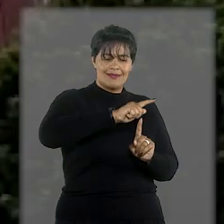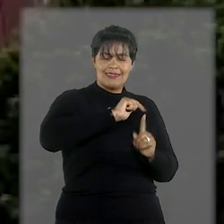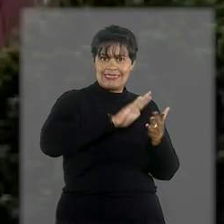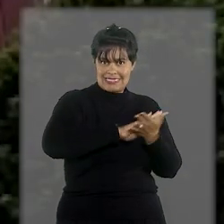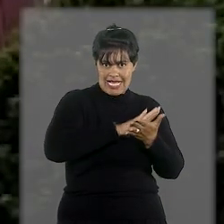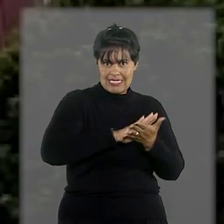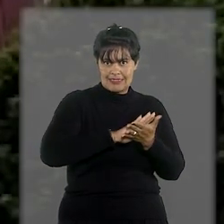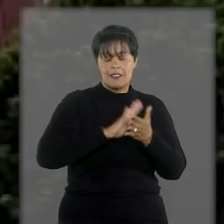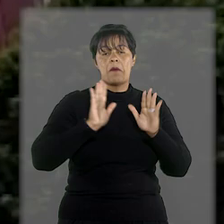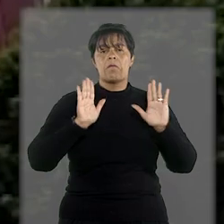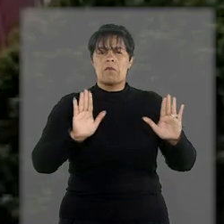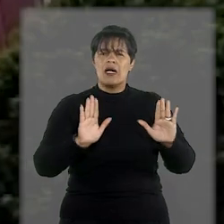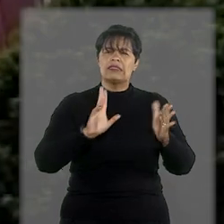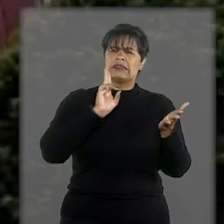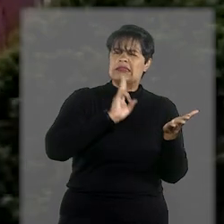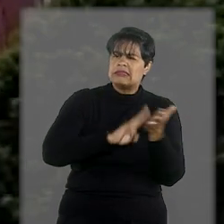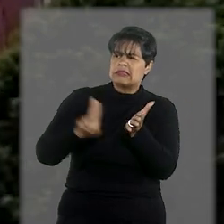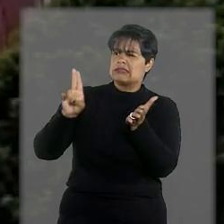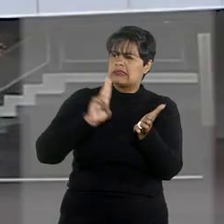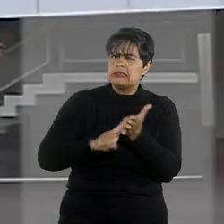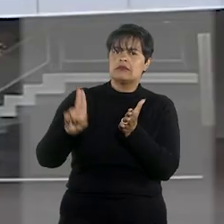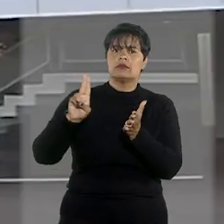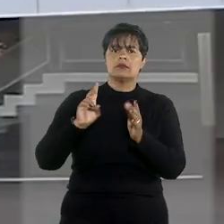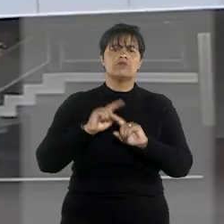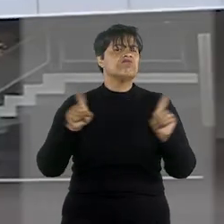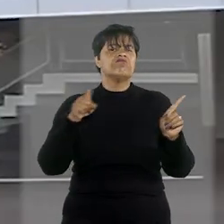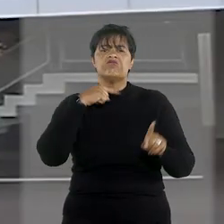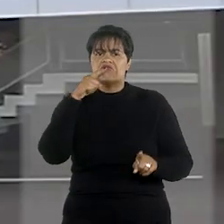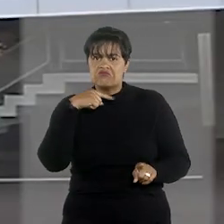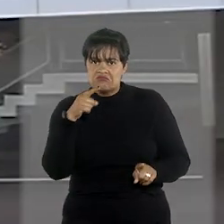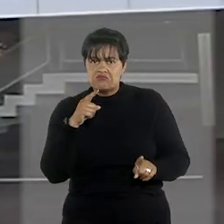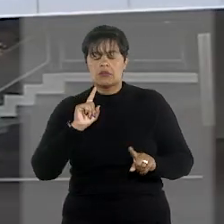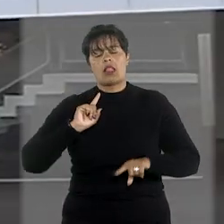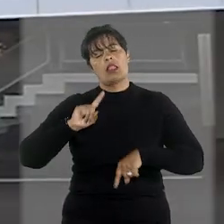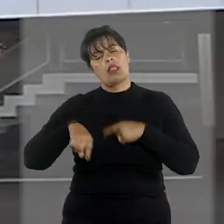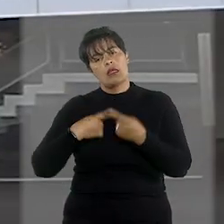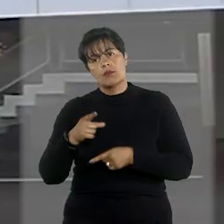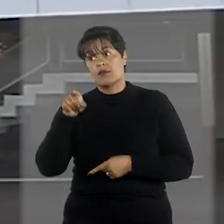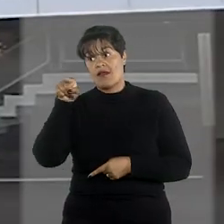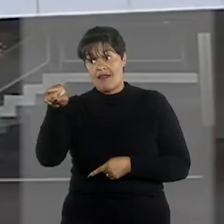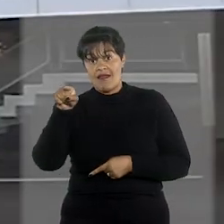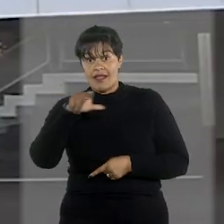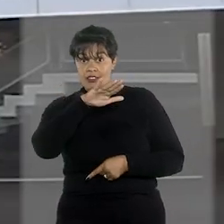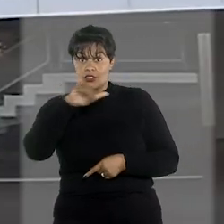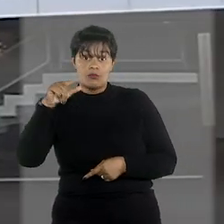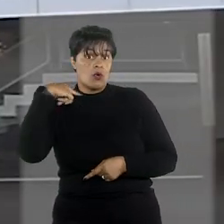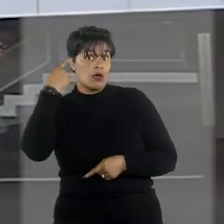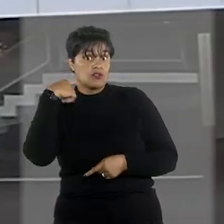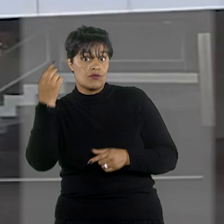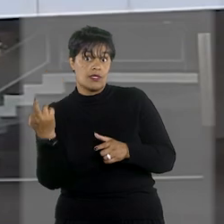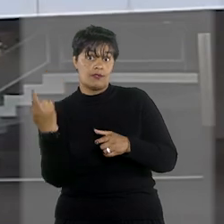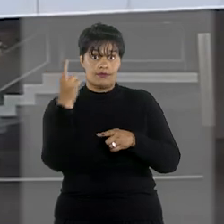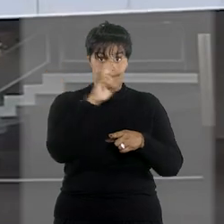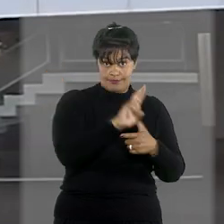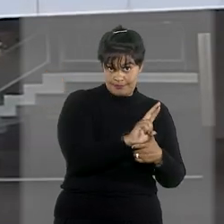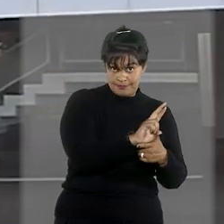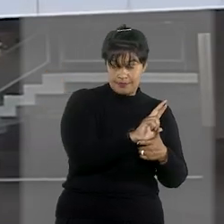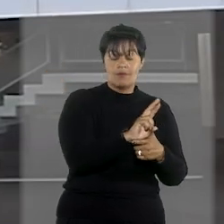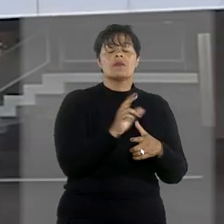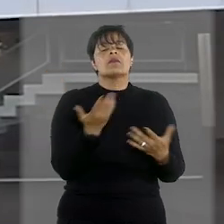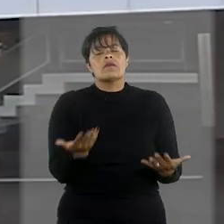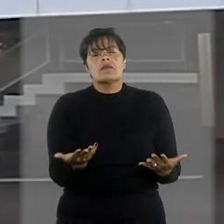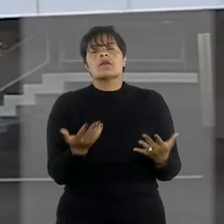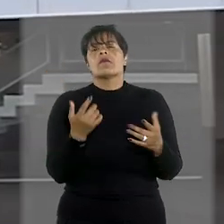intimação pessoal do devedor sem sucesso. Em seguida, o devedor constituiu novo advogado nos autos, porém sem